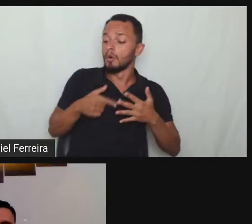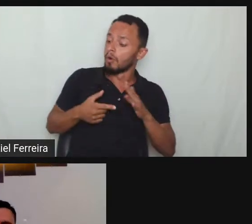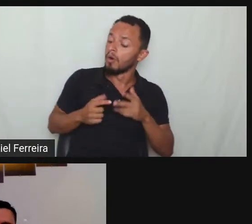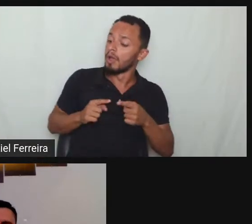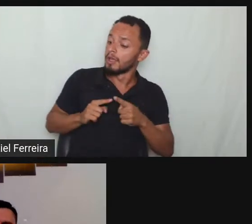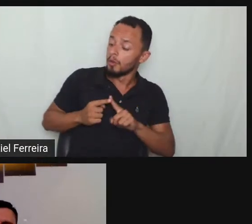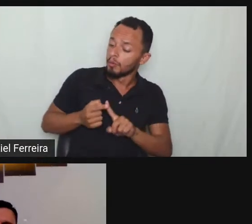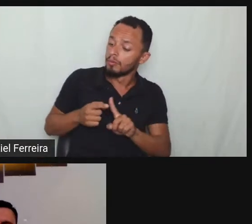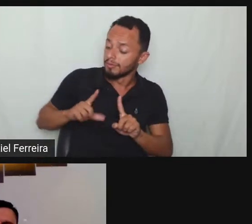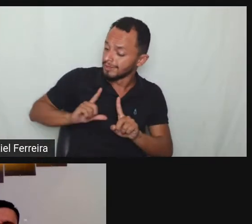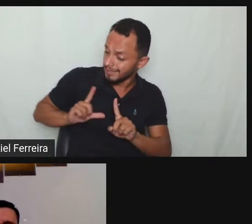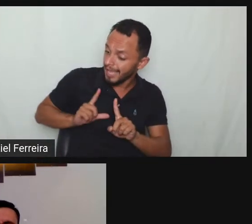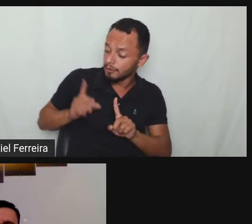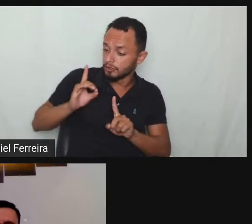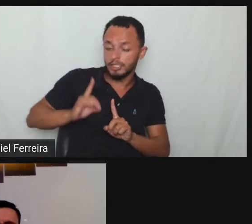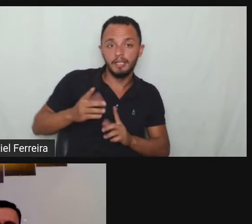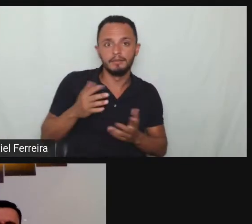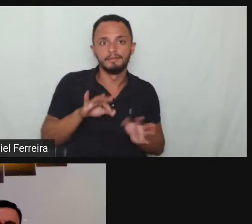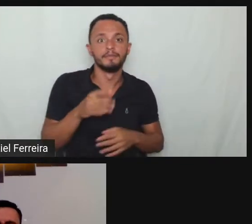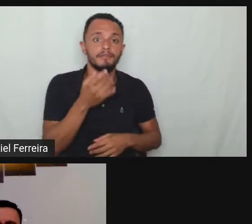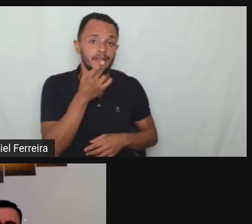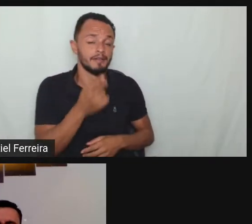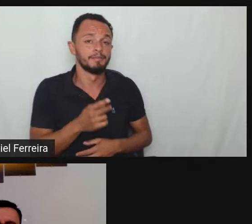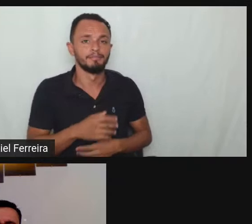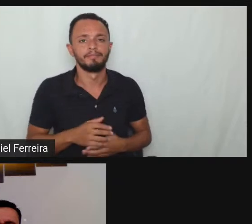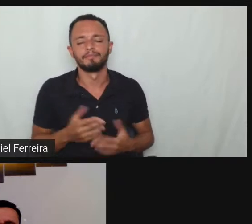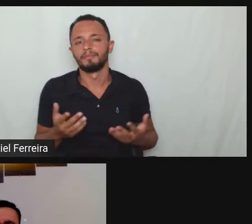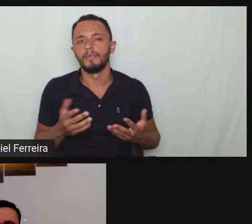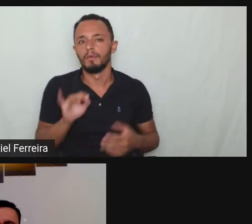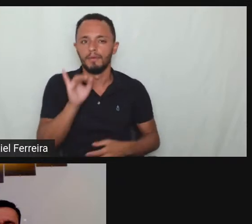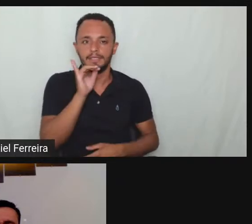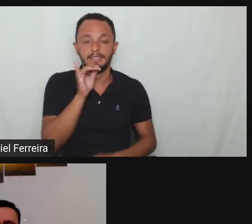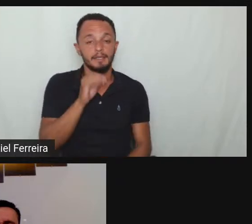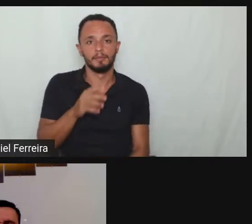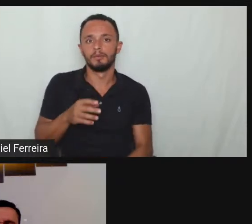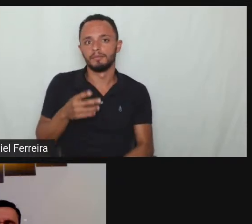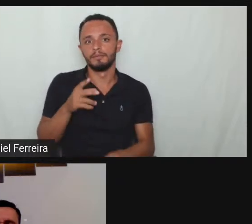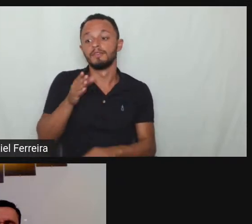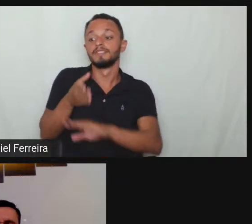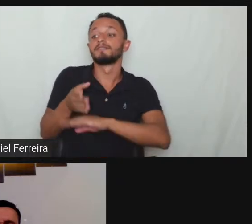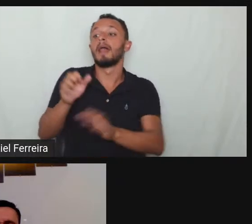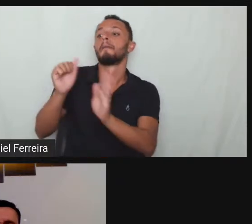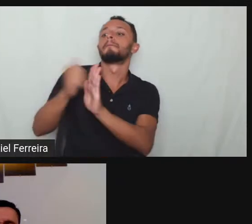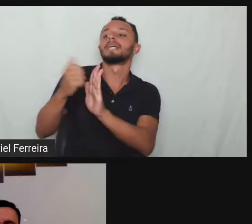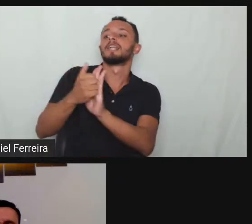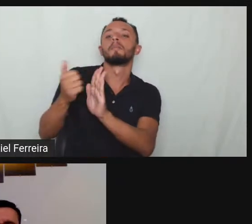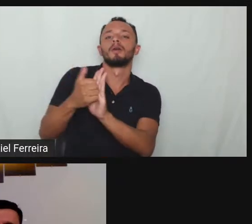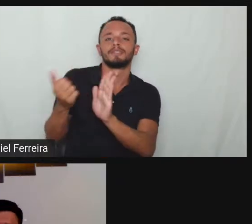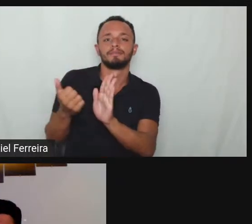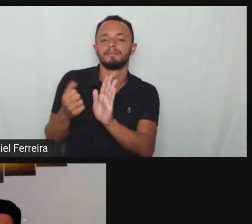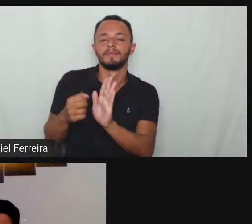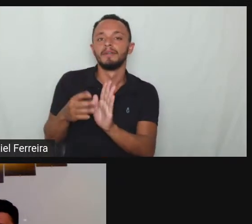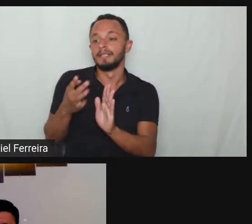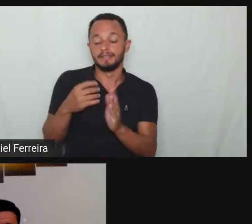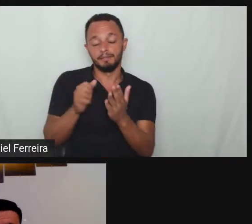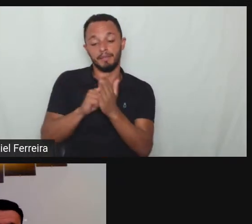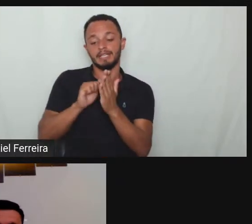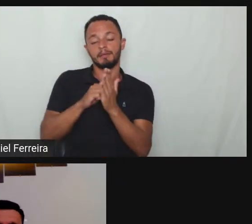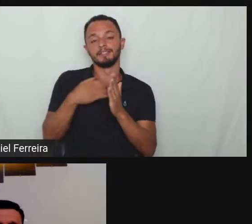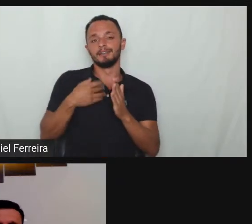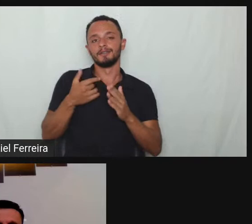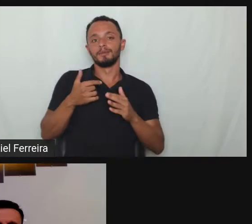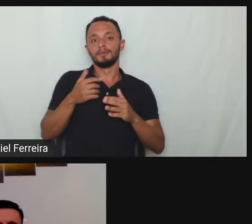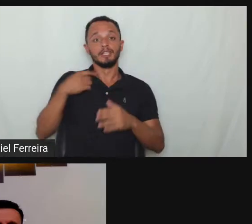meu empregador não quer me dar adaptação o que que você tem não tem nada eu só tô pedindo que eu sou PCD não não é só porque você é PCD meu cara tem que